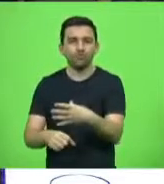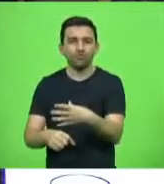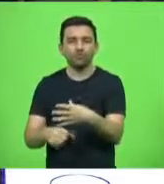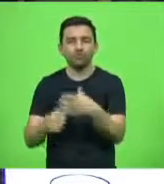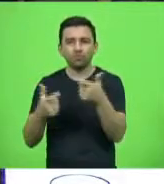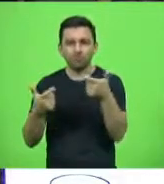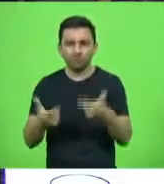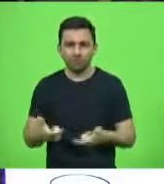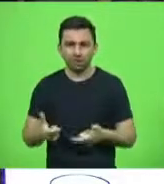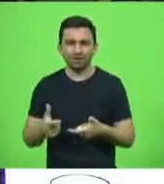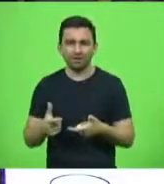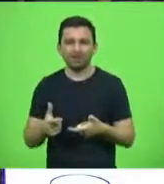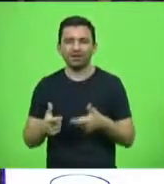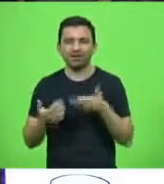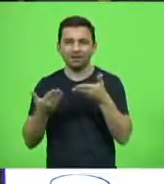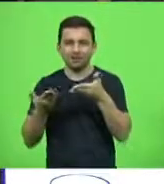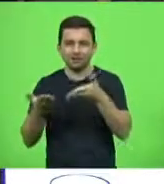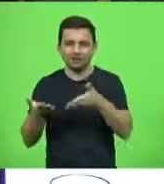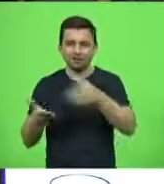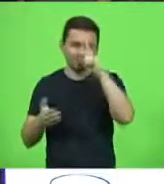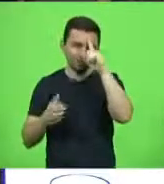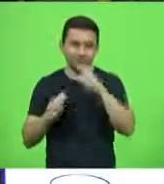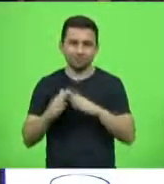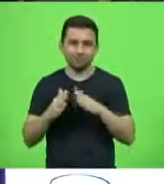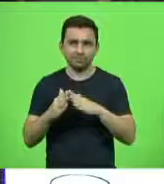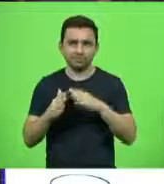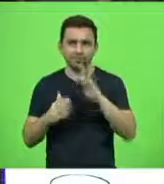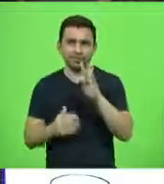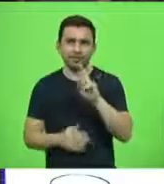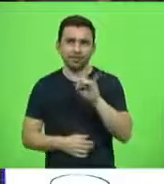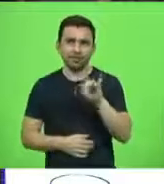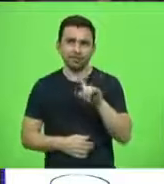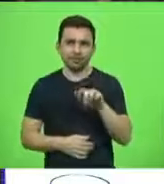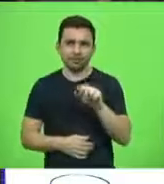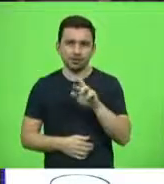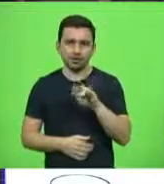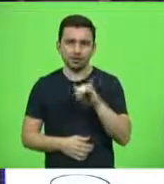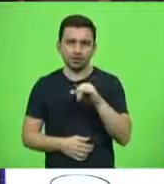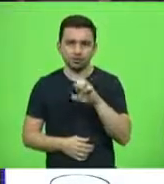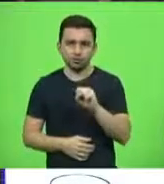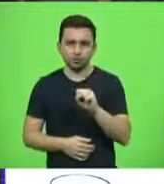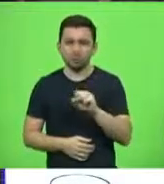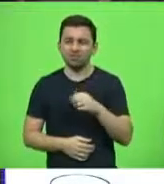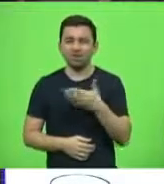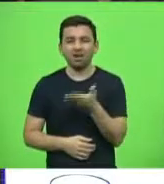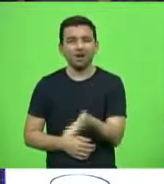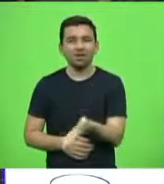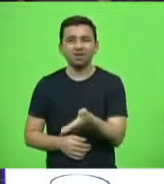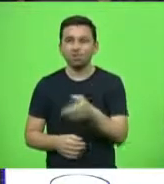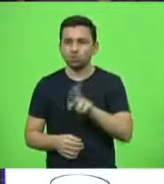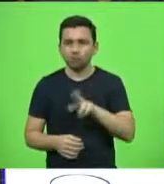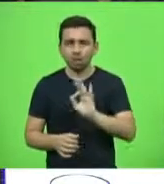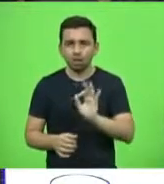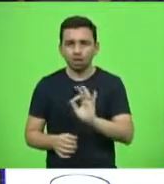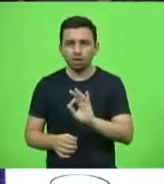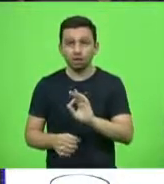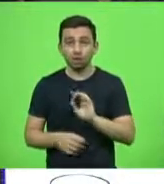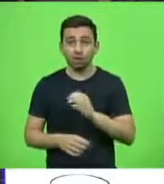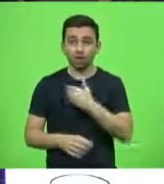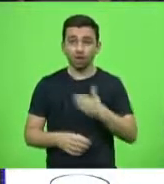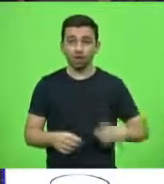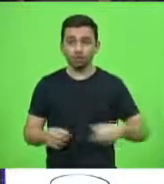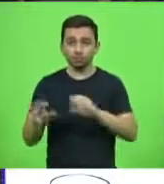Maternidade Tereza Ramos. Como não estava sendo utilizado, o Estado relocou esse